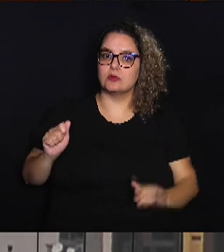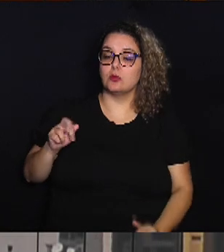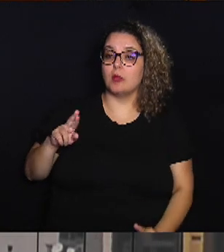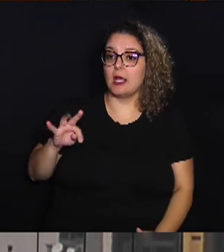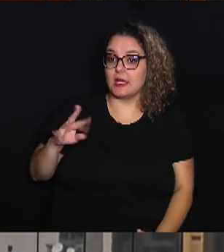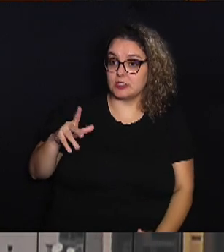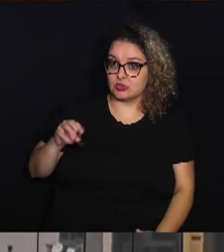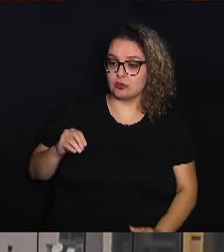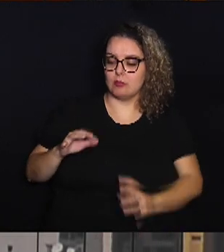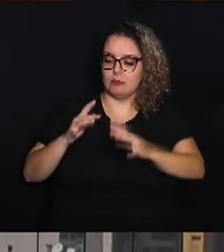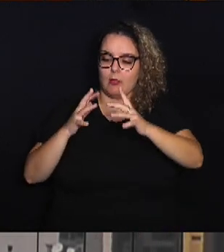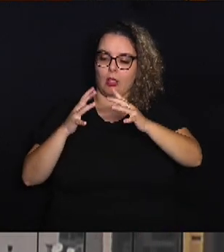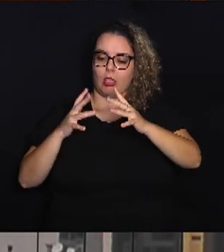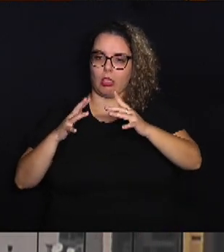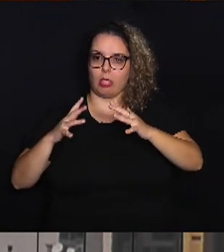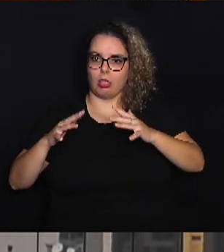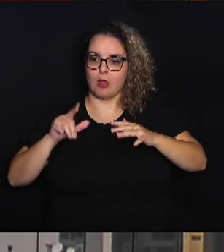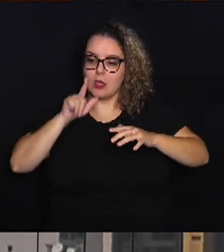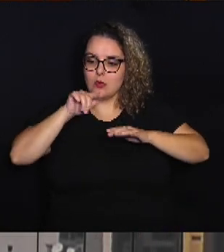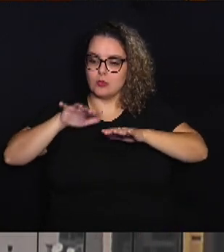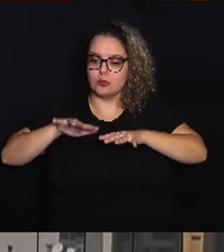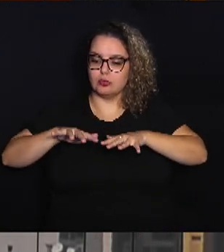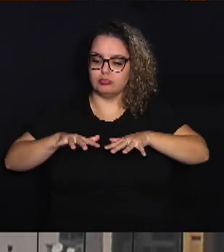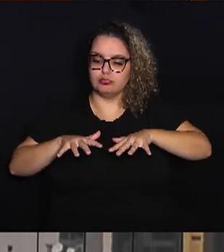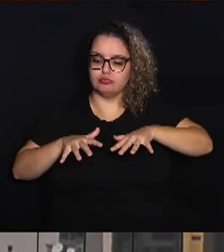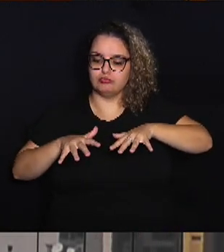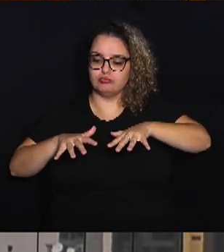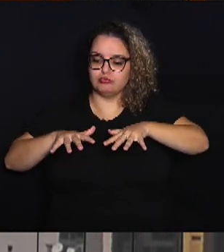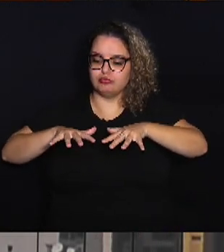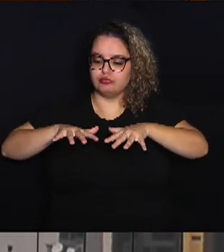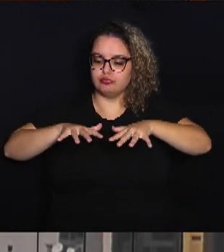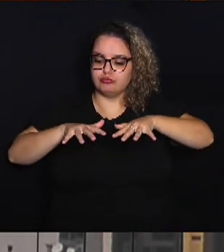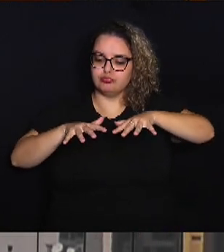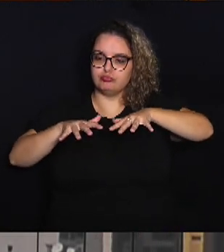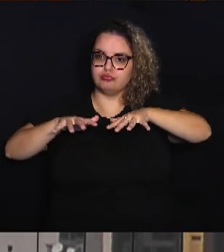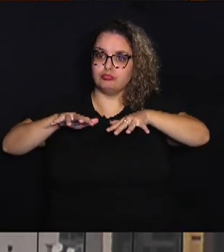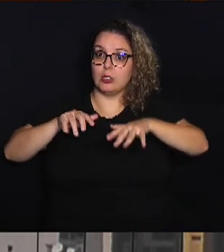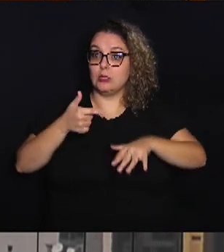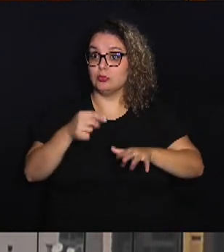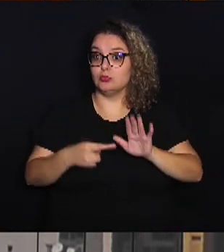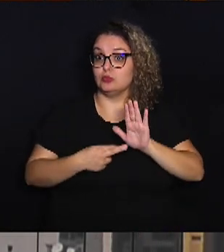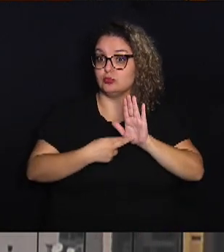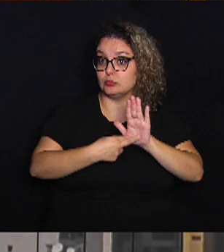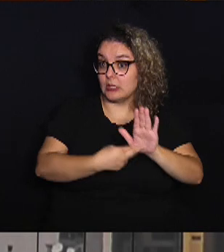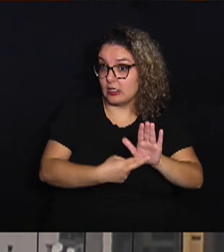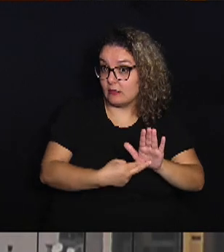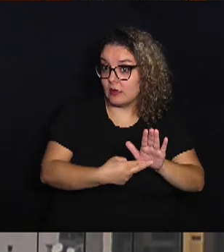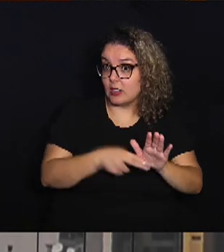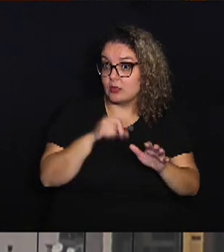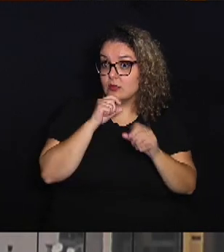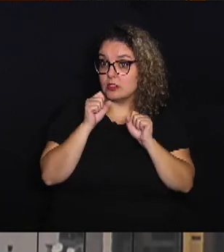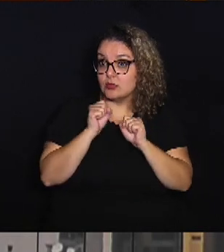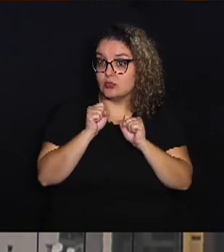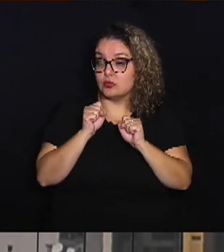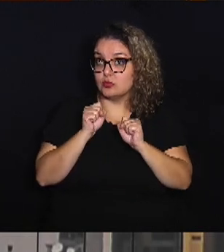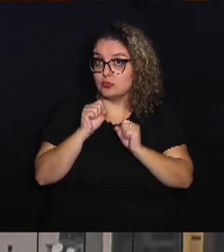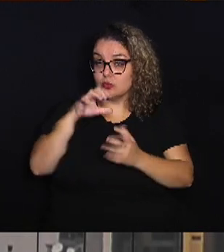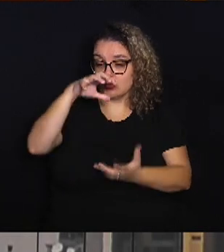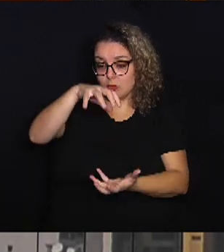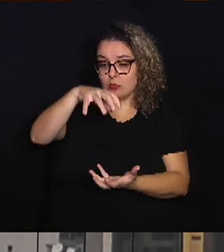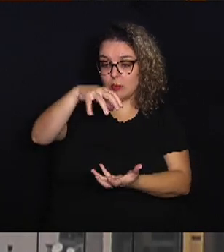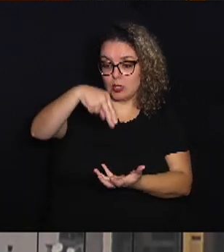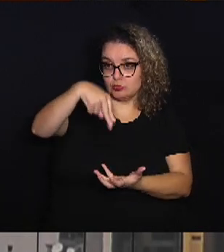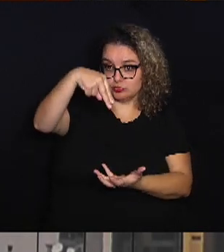Os oceanos não têm mais essa referência do resfriamento do Hemisfério Norte começa a